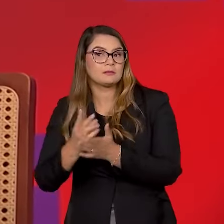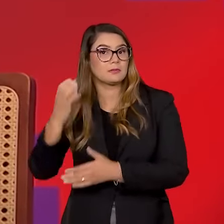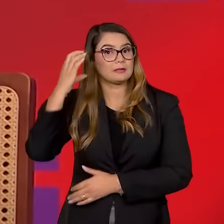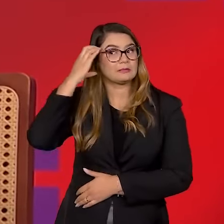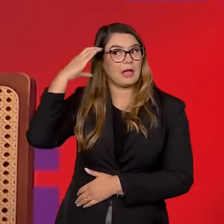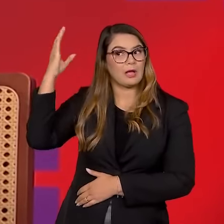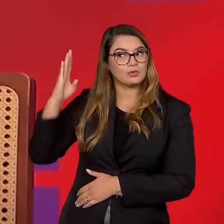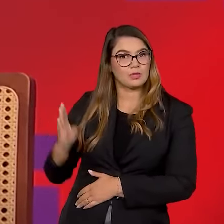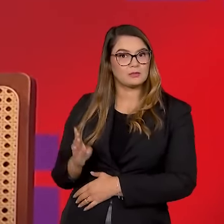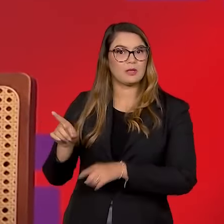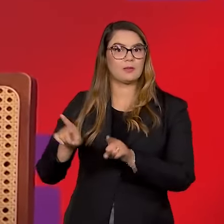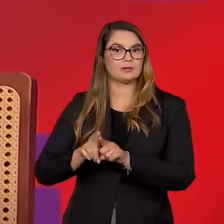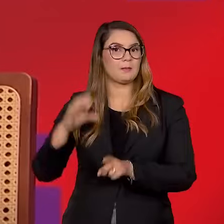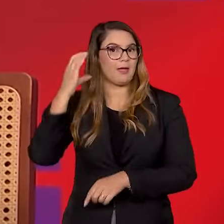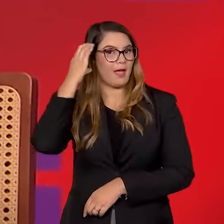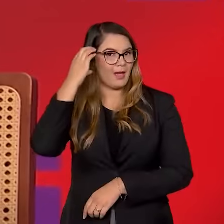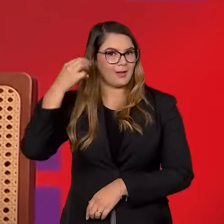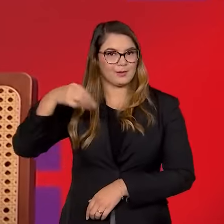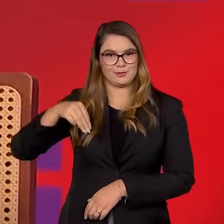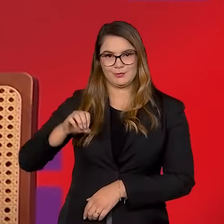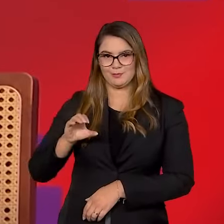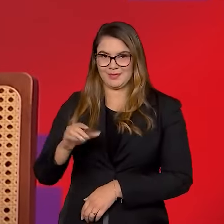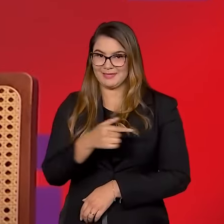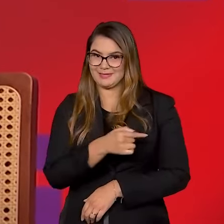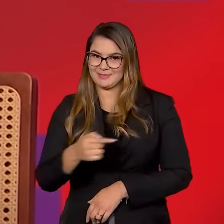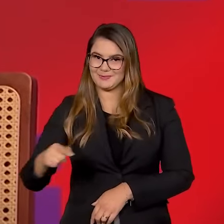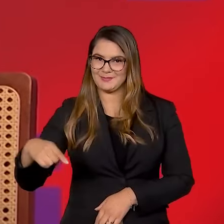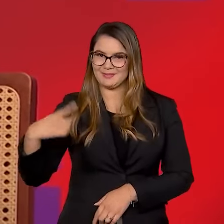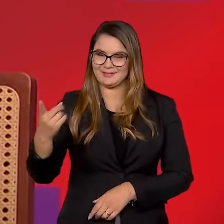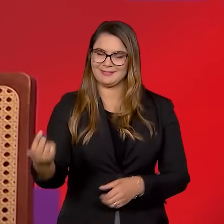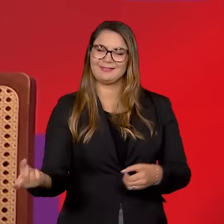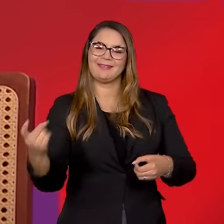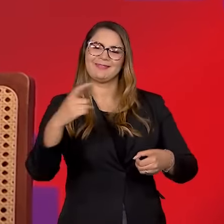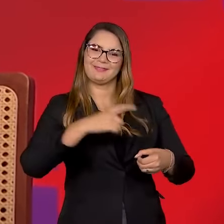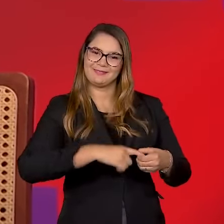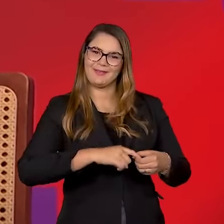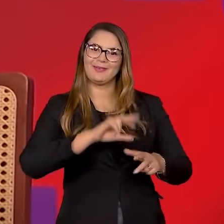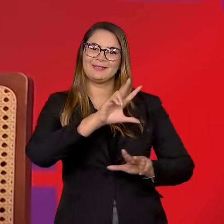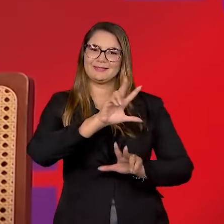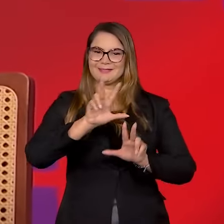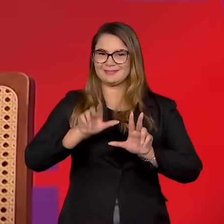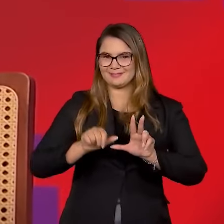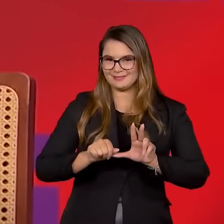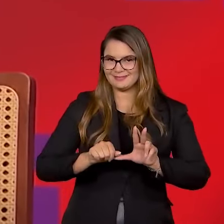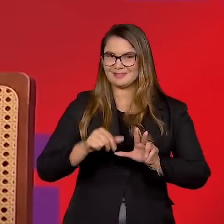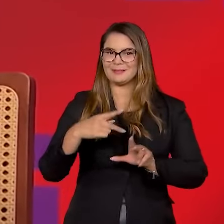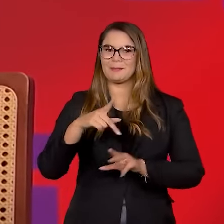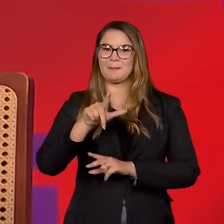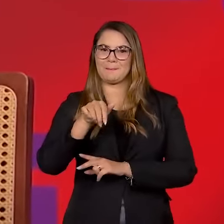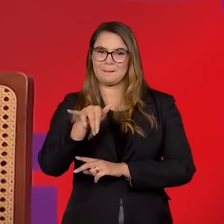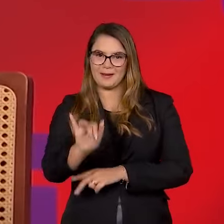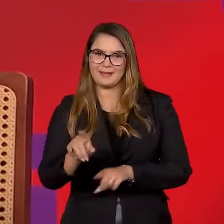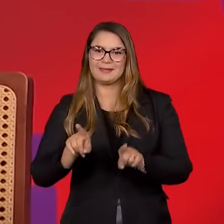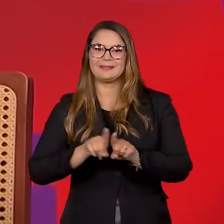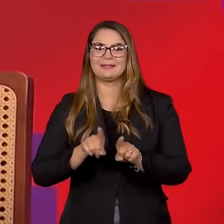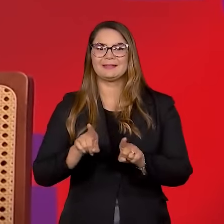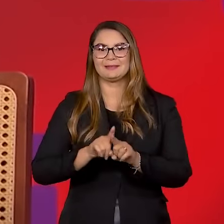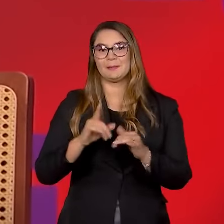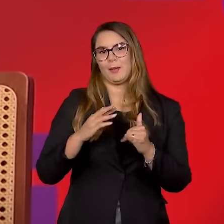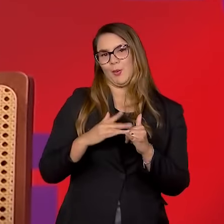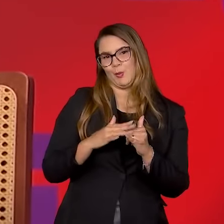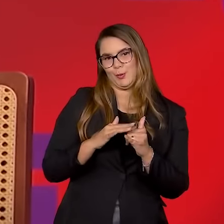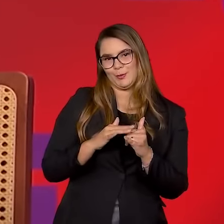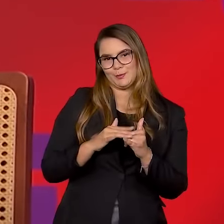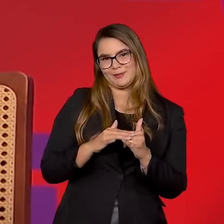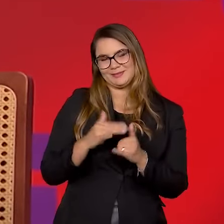Nacional e também na Rádio MEC. Na próxima semana, a gente está de volta na TV Brasil, TV Brasil Play e também no canal do